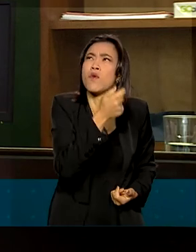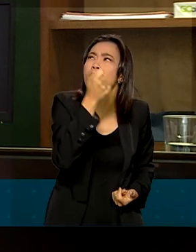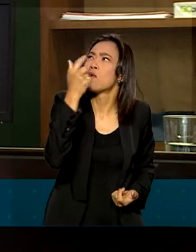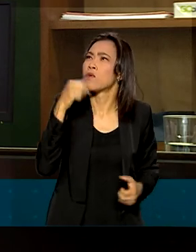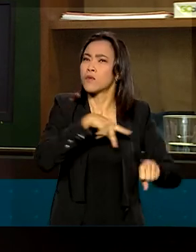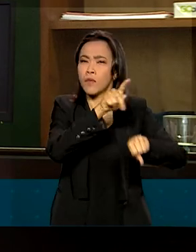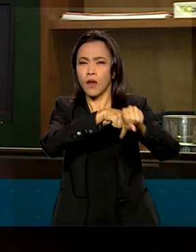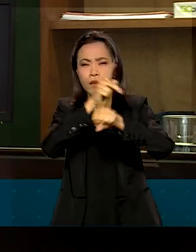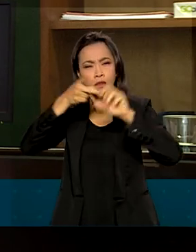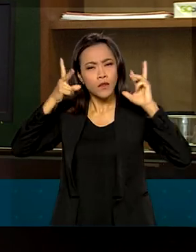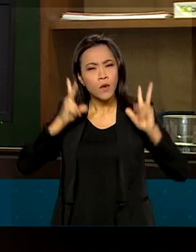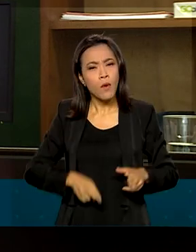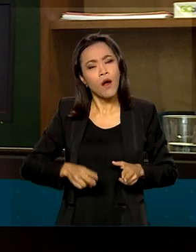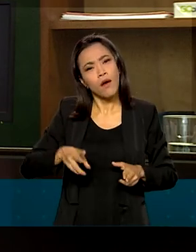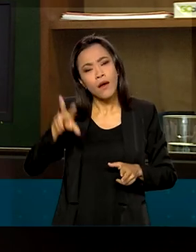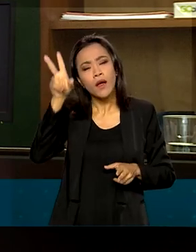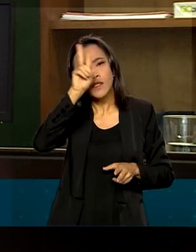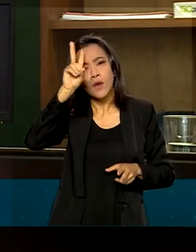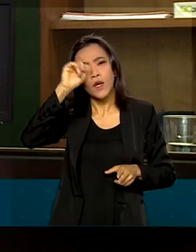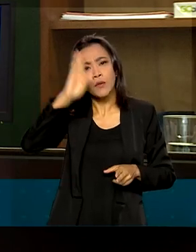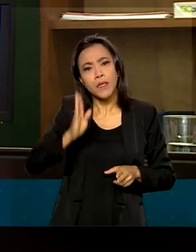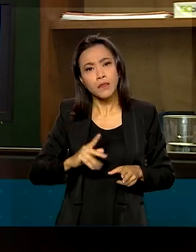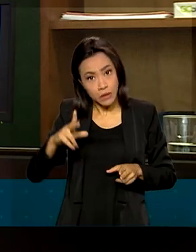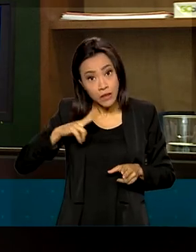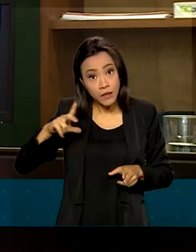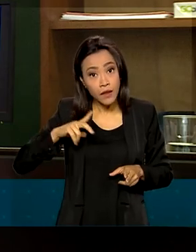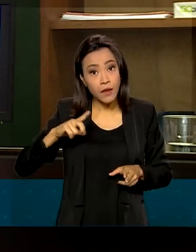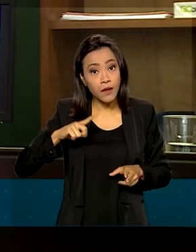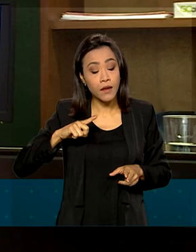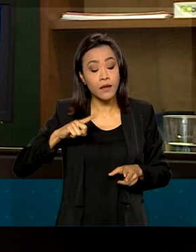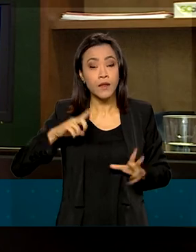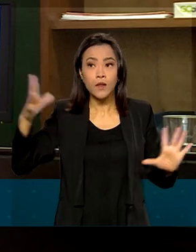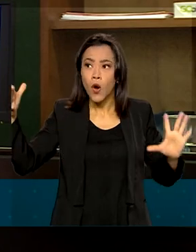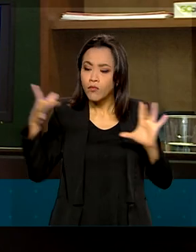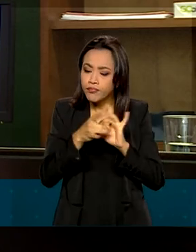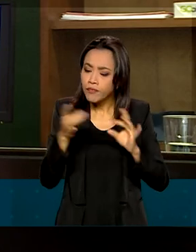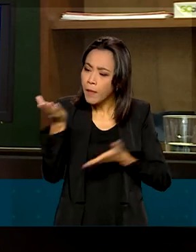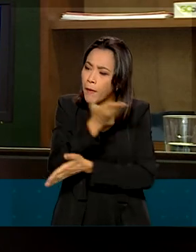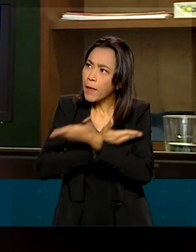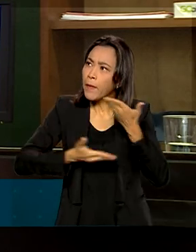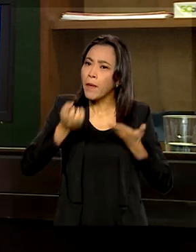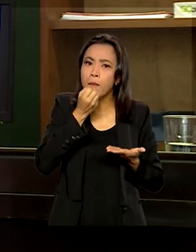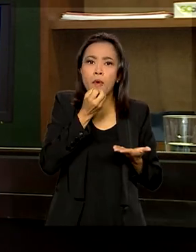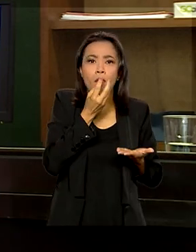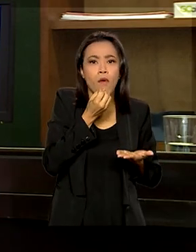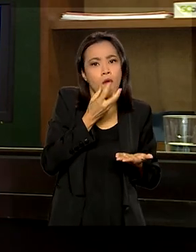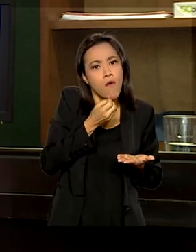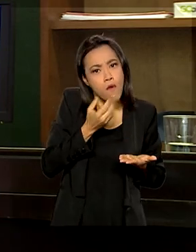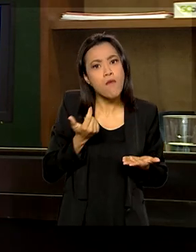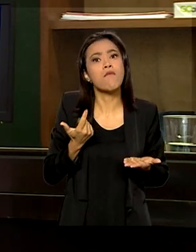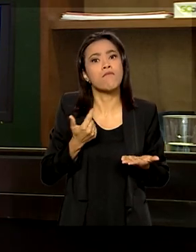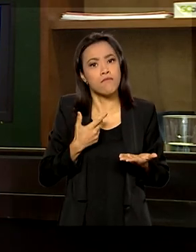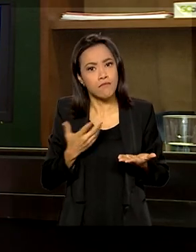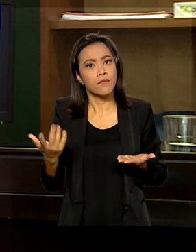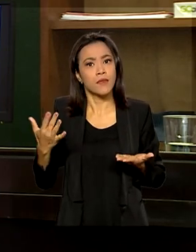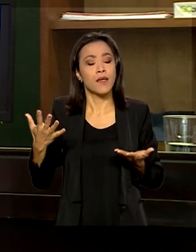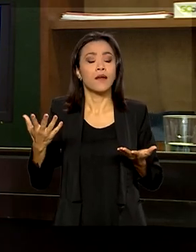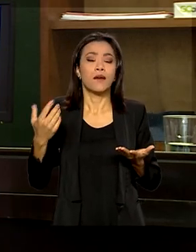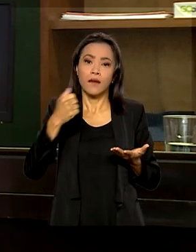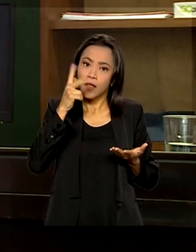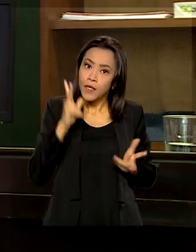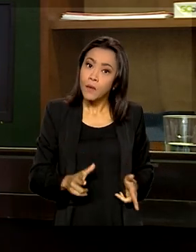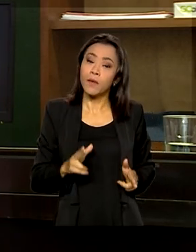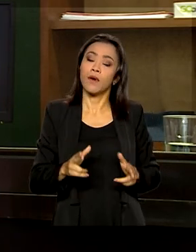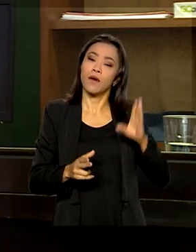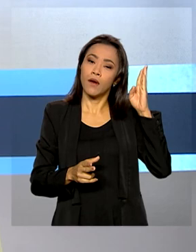que nós tivemos e que hoje em dia têm um relacionamento tão bom, tão correto como o